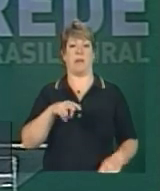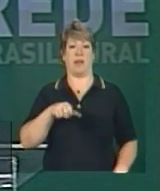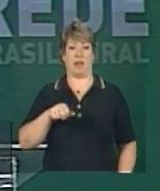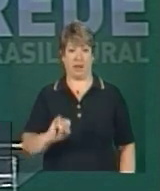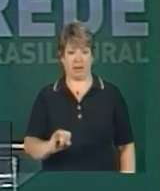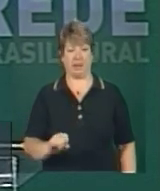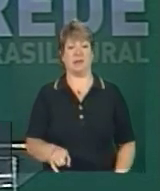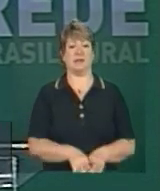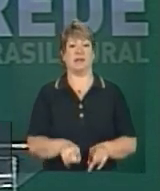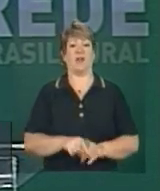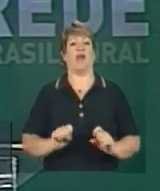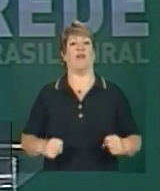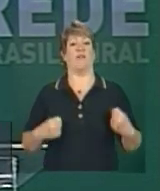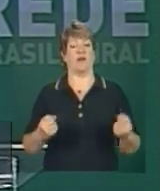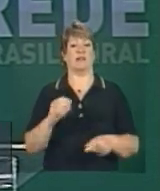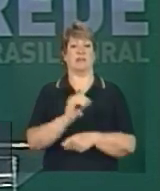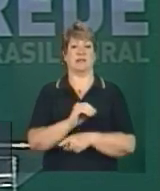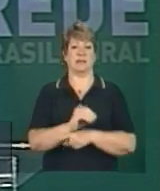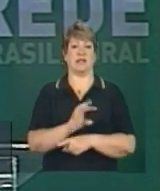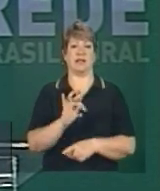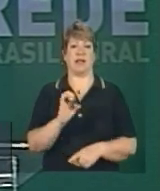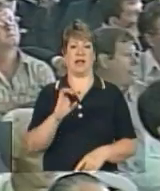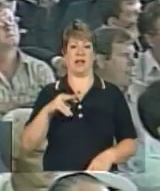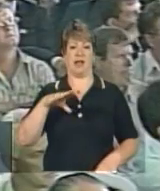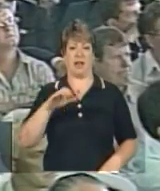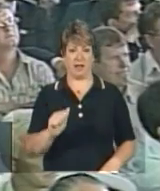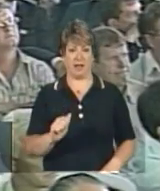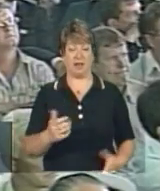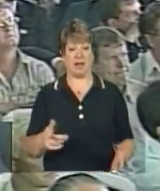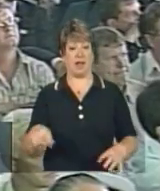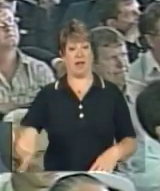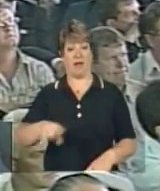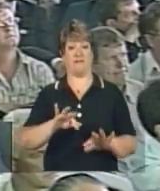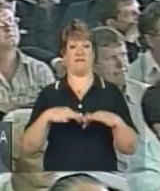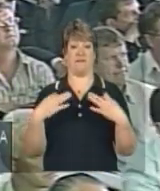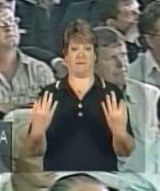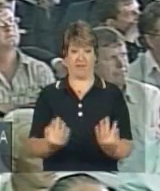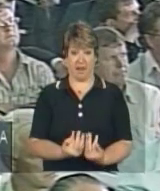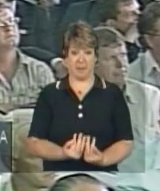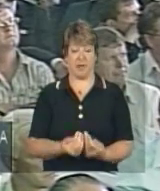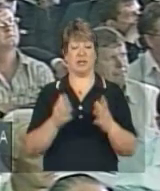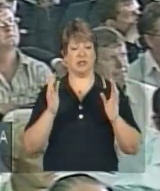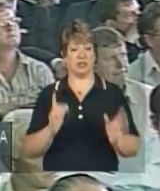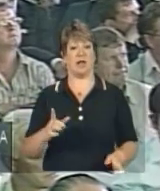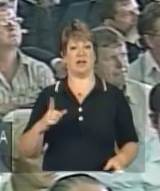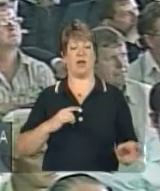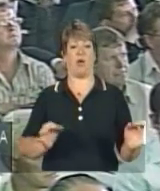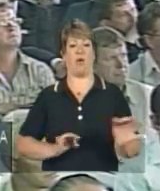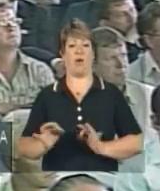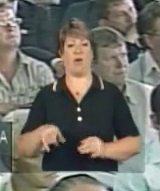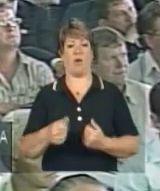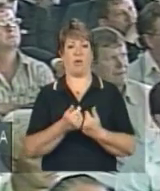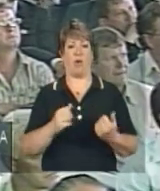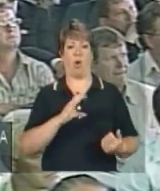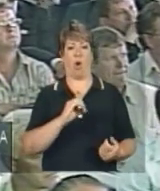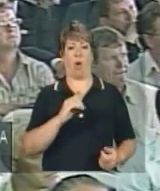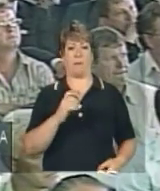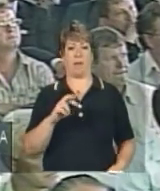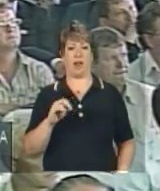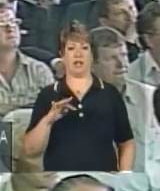nós fortalecemos a assistência técnica. Das famílias que já estão organizadas no cooperativismo e no